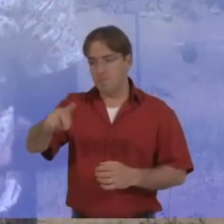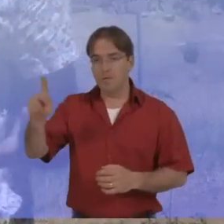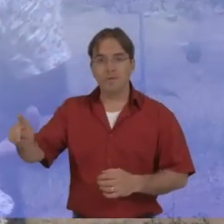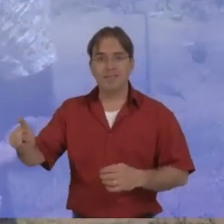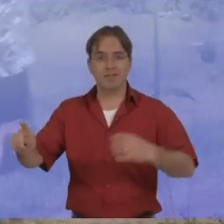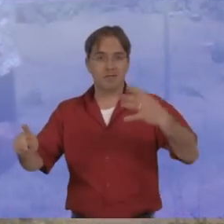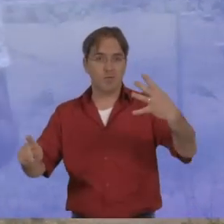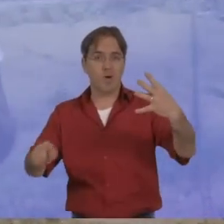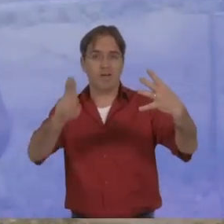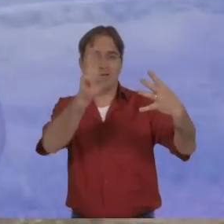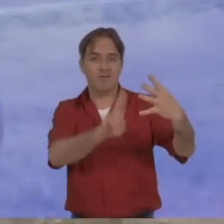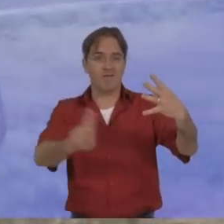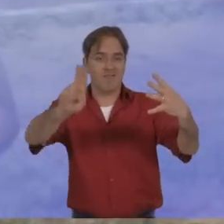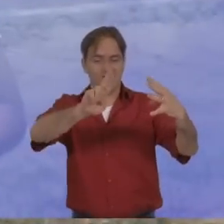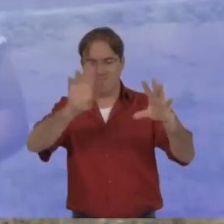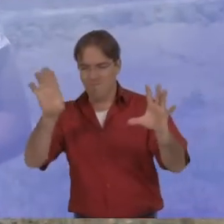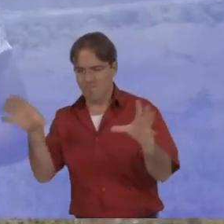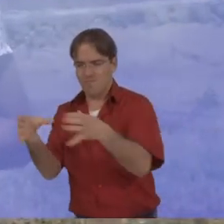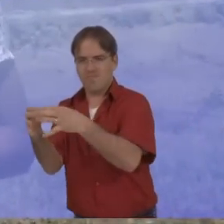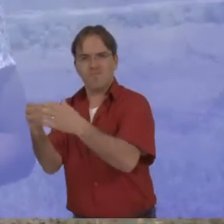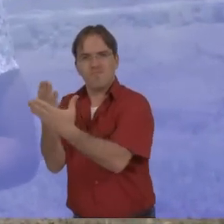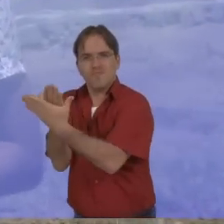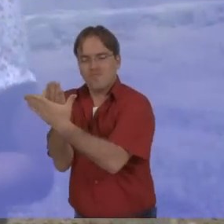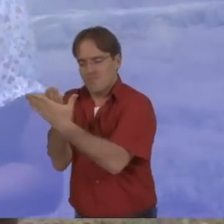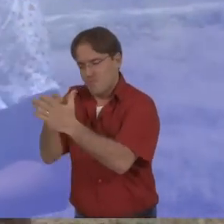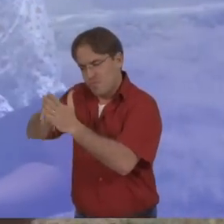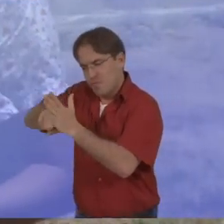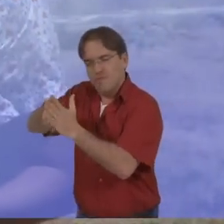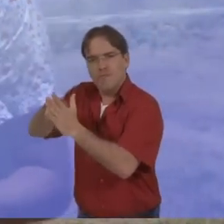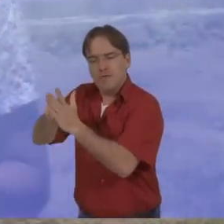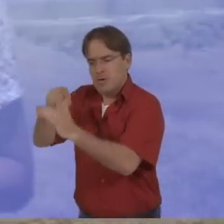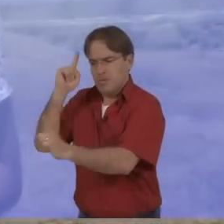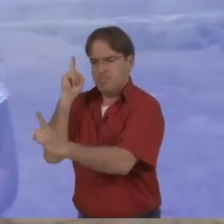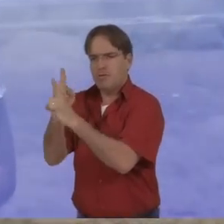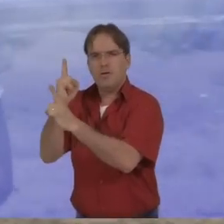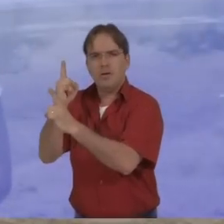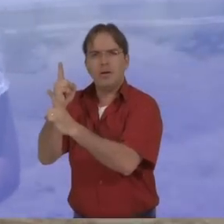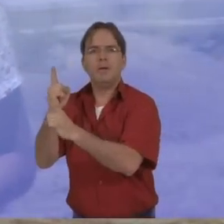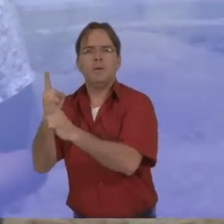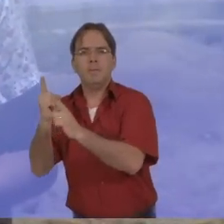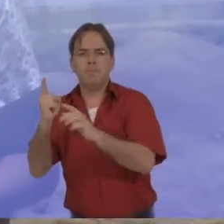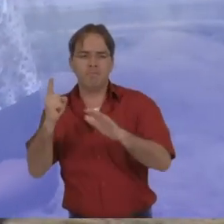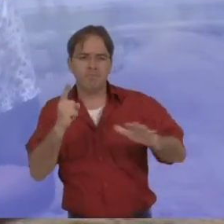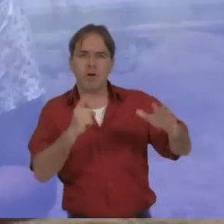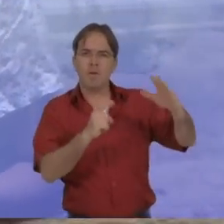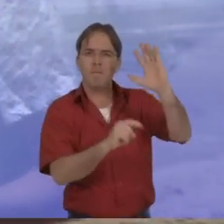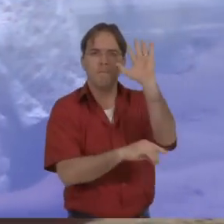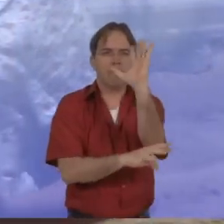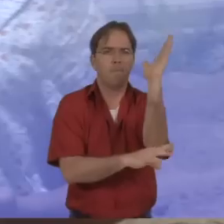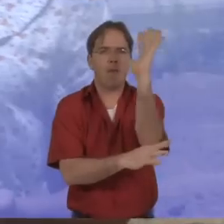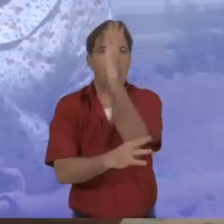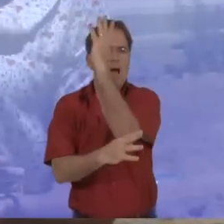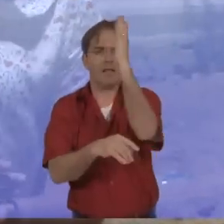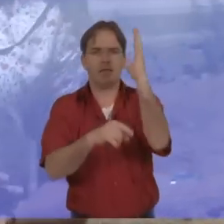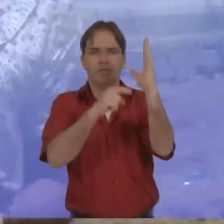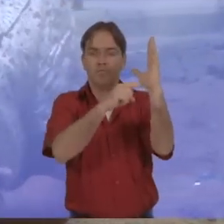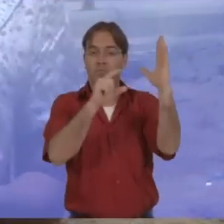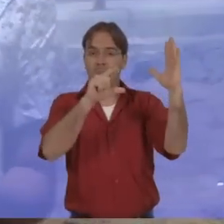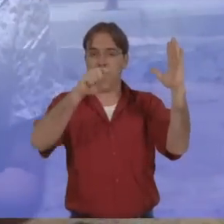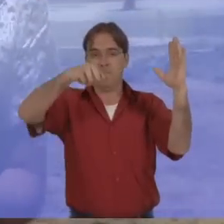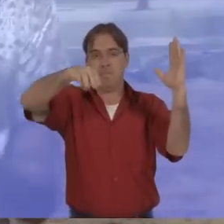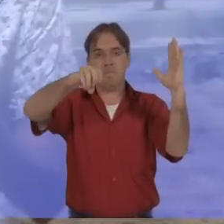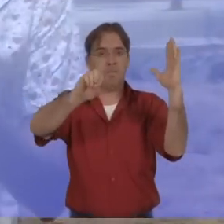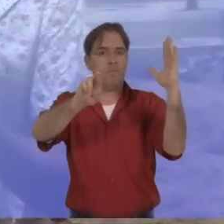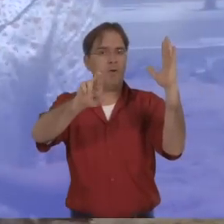Professores de pelo menos quatro universidades federais estão realizando estudos para descobrir as principais propriedades